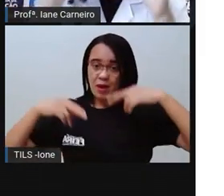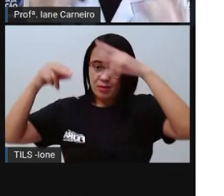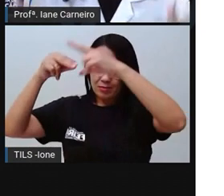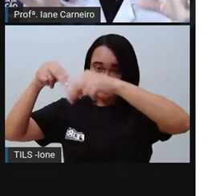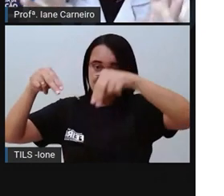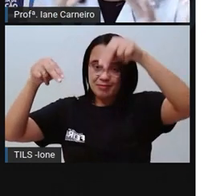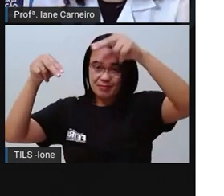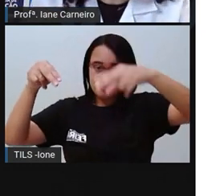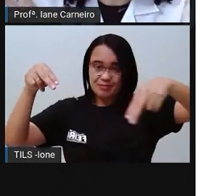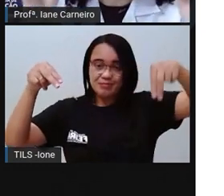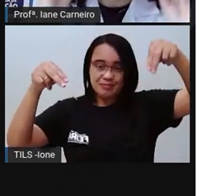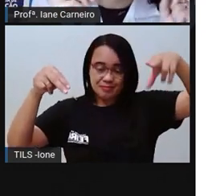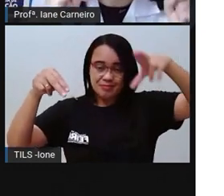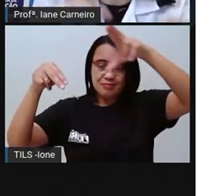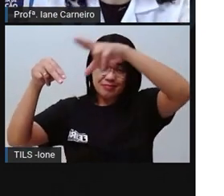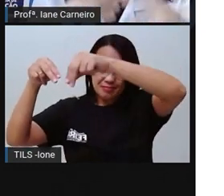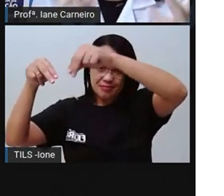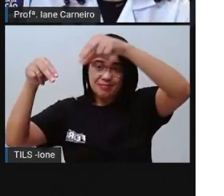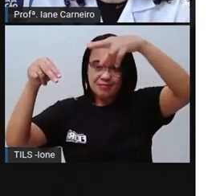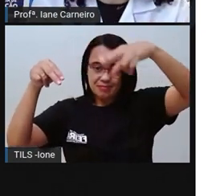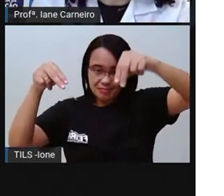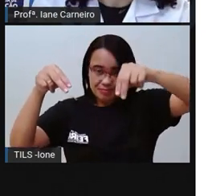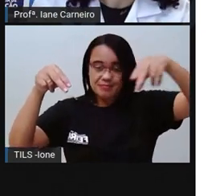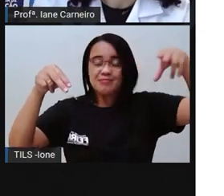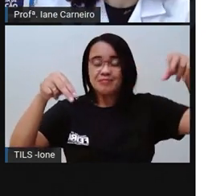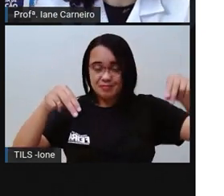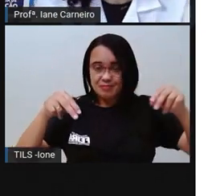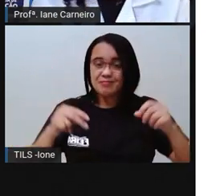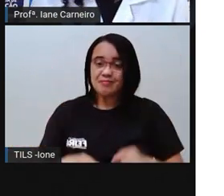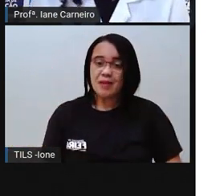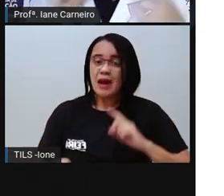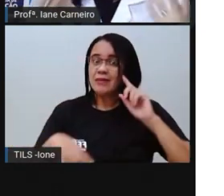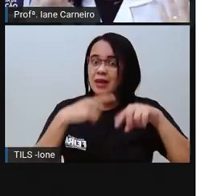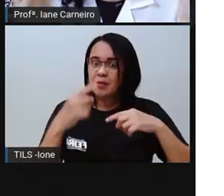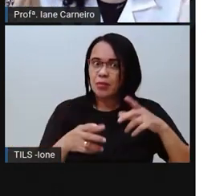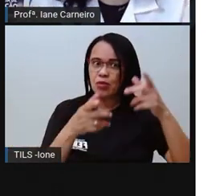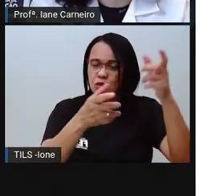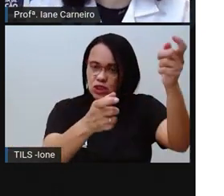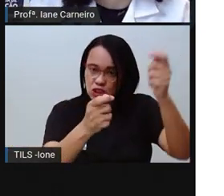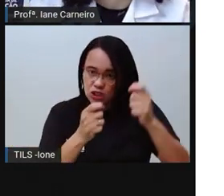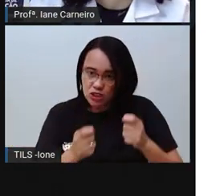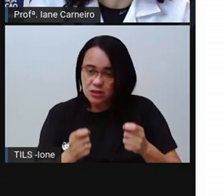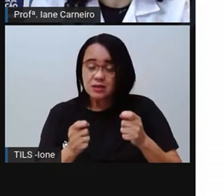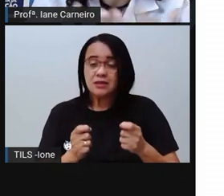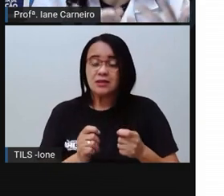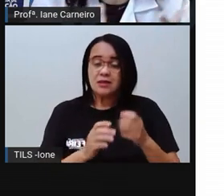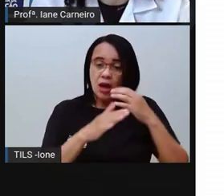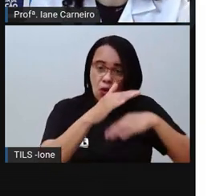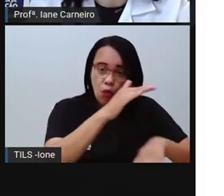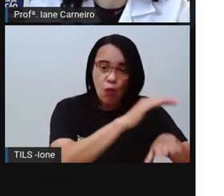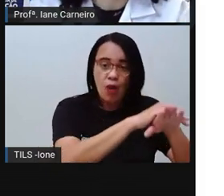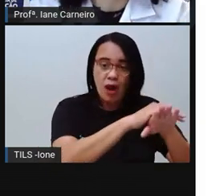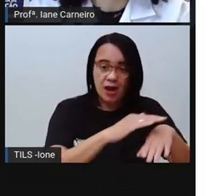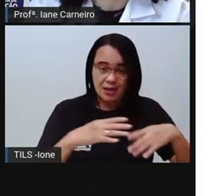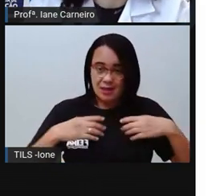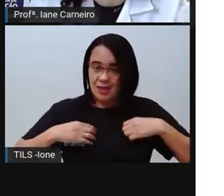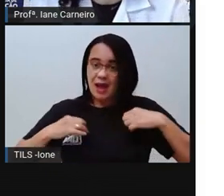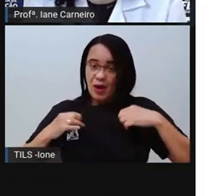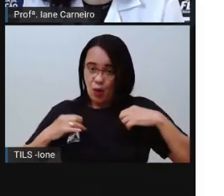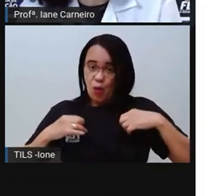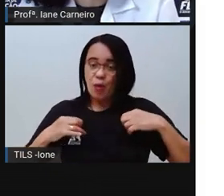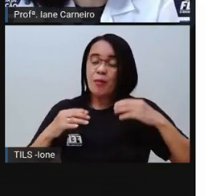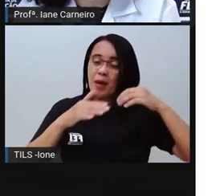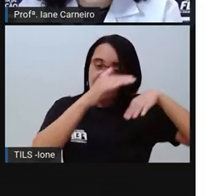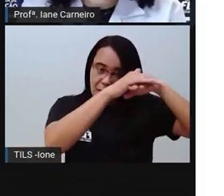suja, a roupa limpa que tirou do varal para você guardar, né? Você pode aprender também a guardar as roupas que